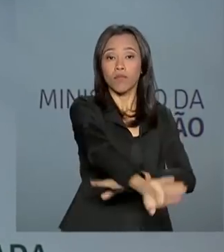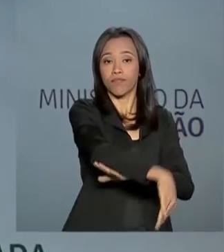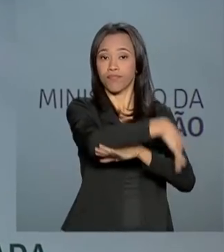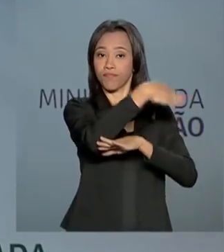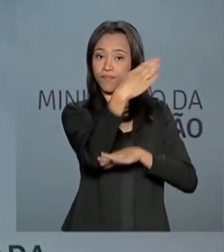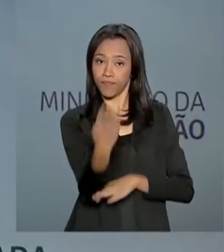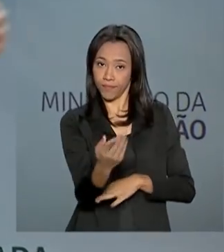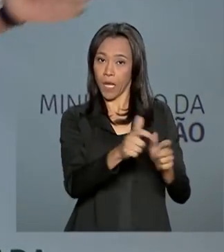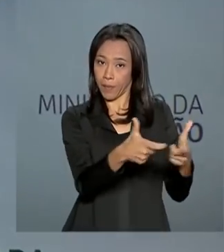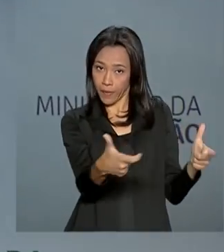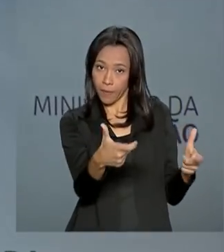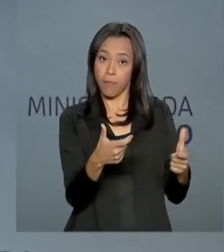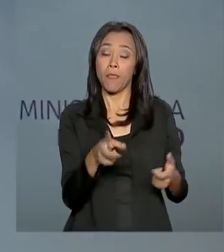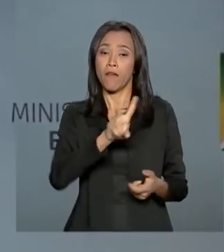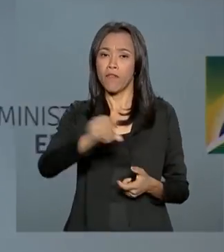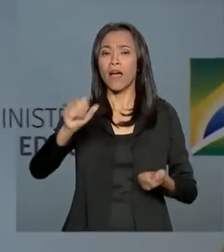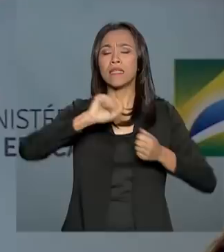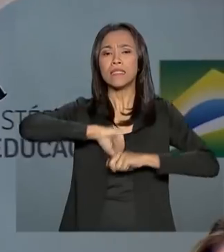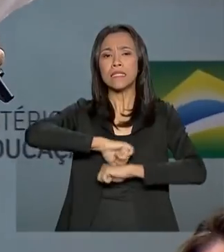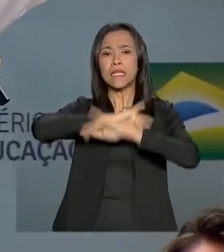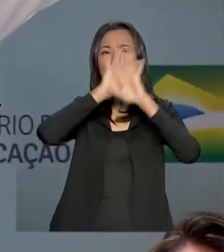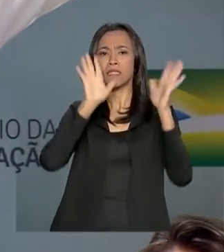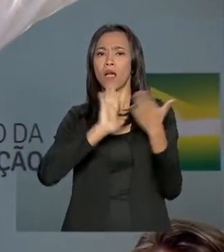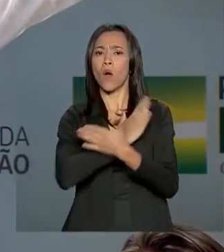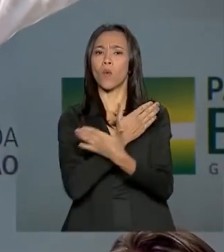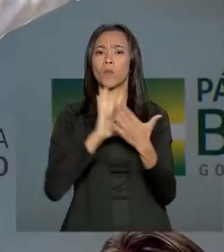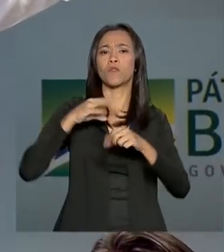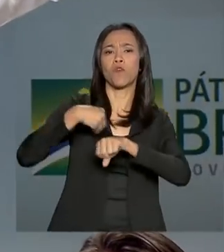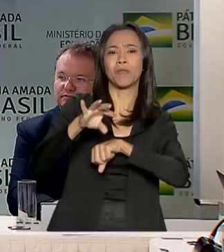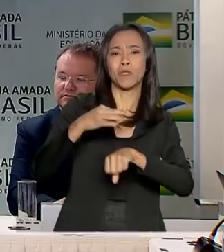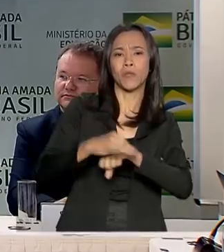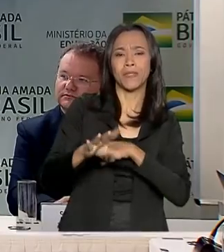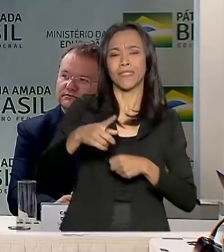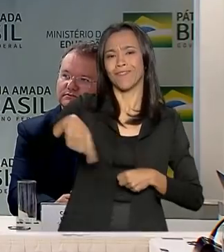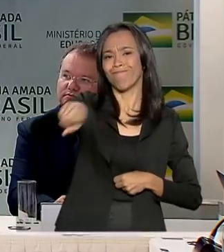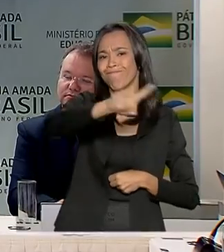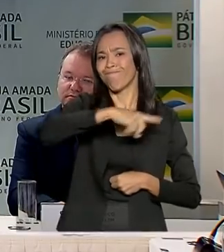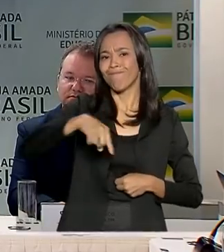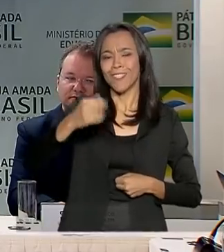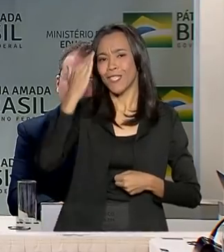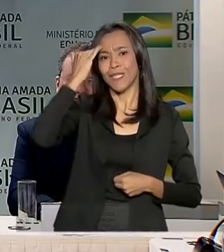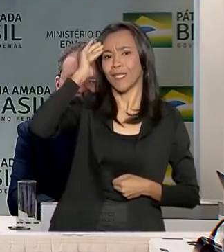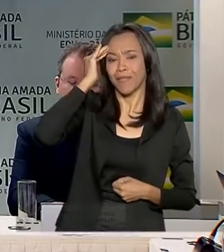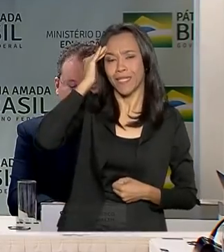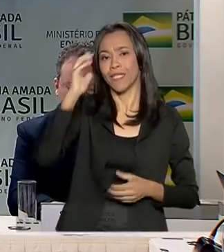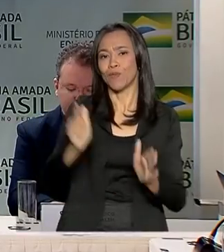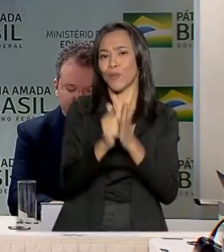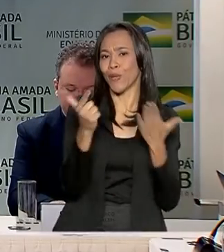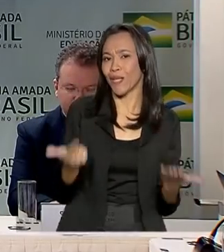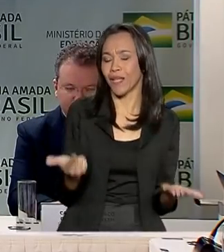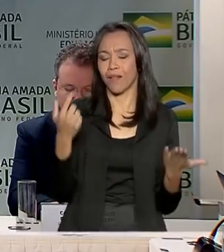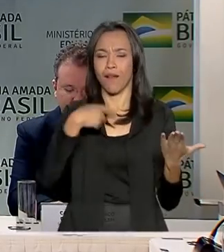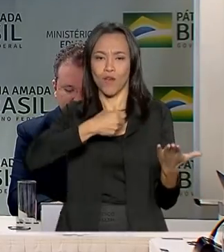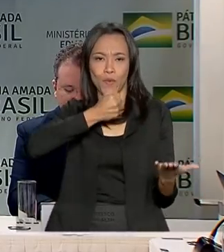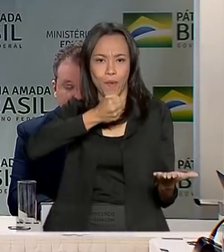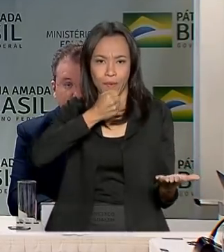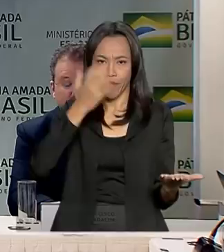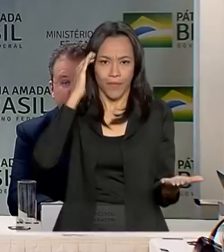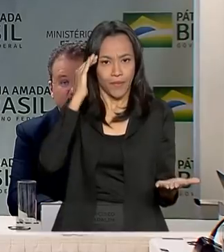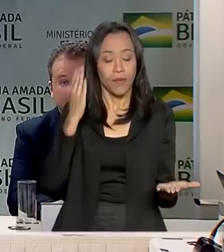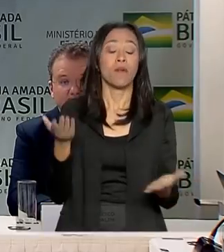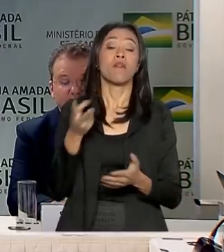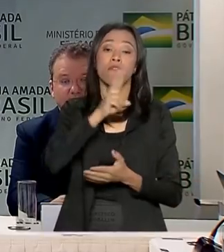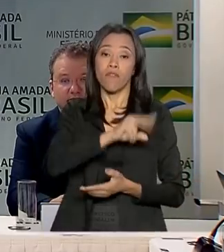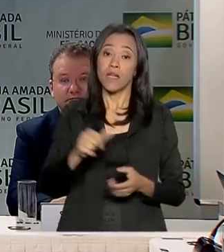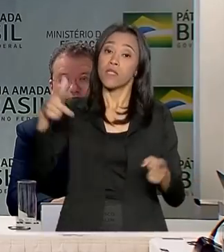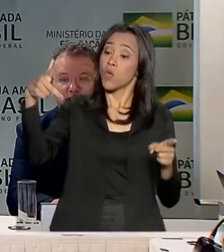quis esclarecer alguns anúncios que foram mal interpretados pela imprensa. Mais uma vez, negou que haja cortes em verbas para educação